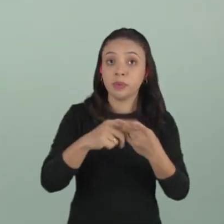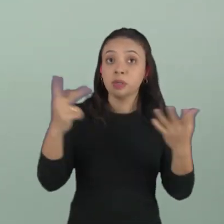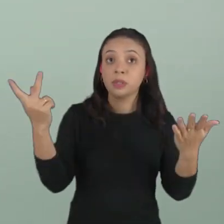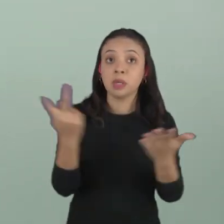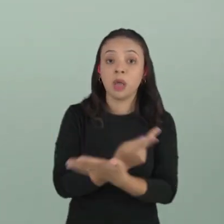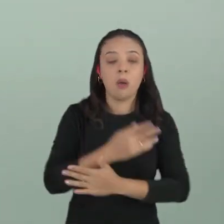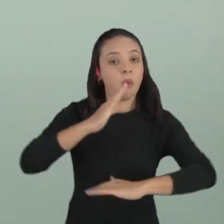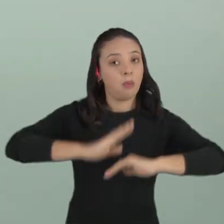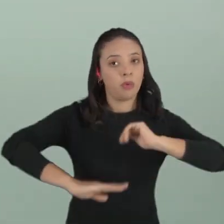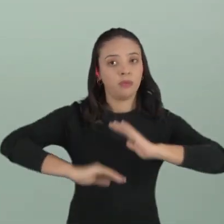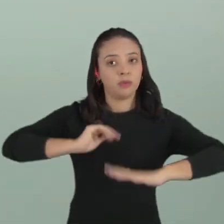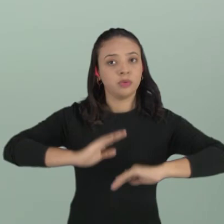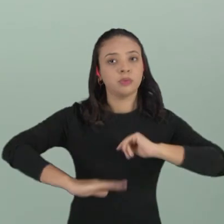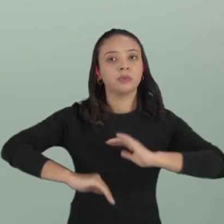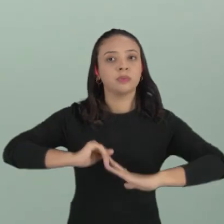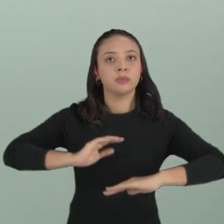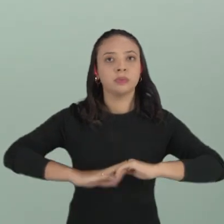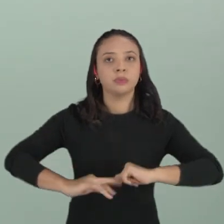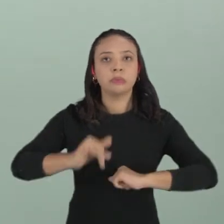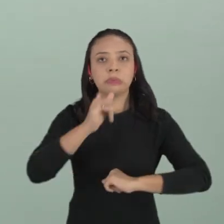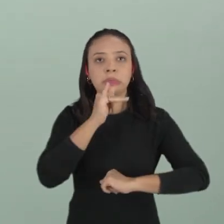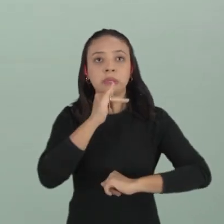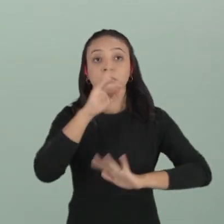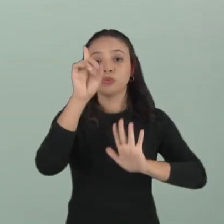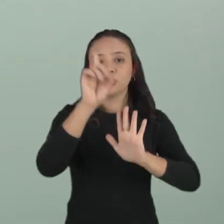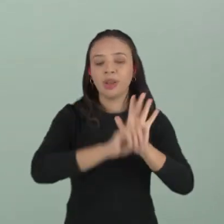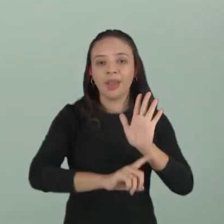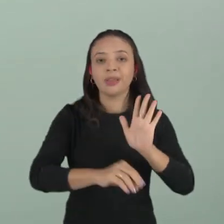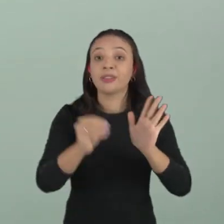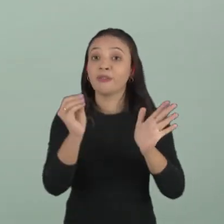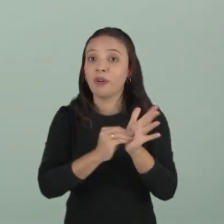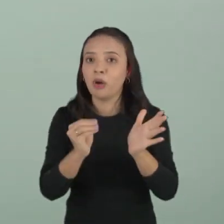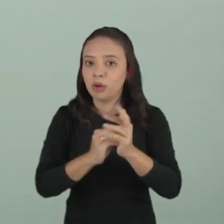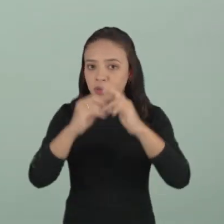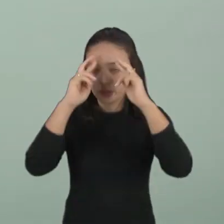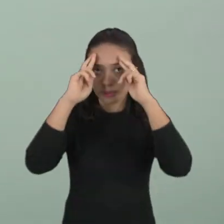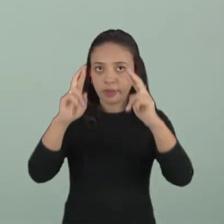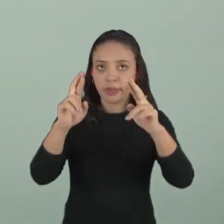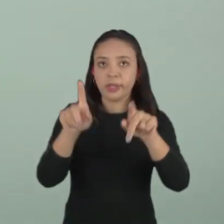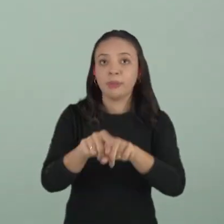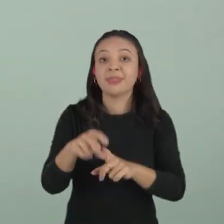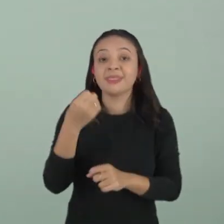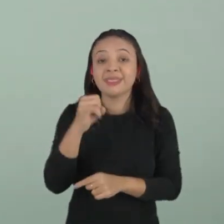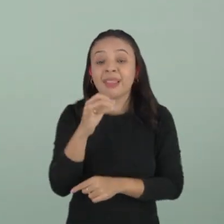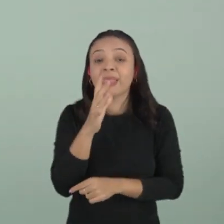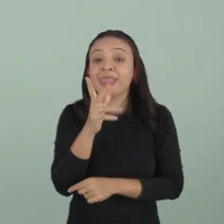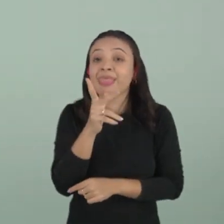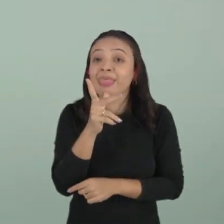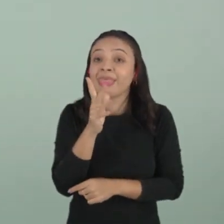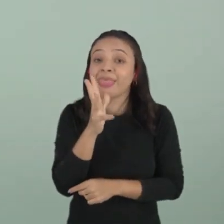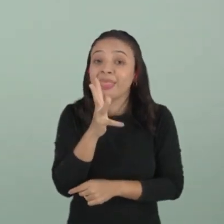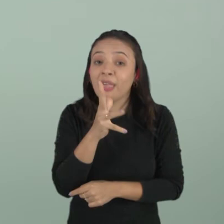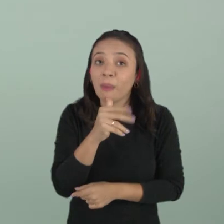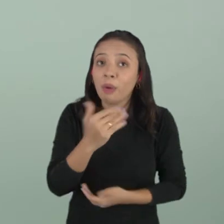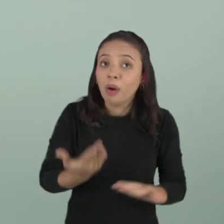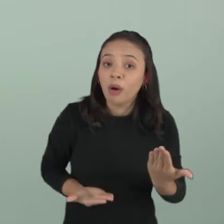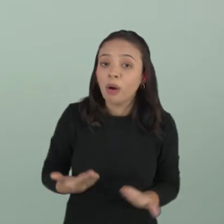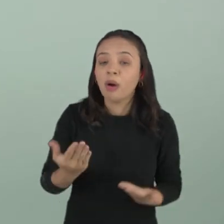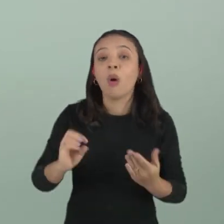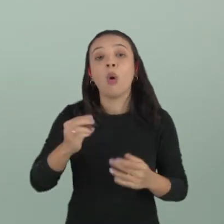situação profissional, como direitos negligenciados, demora de algum serviço ou